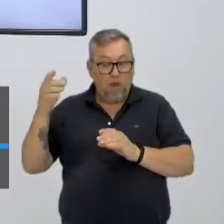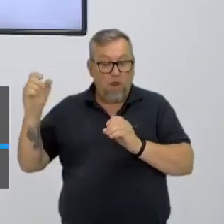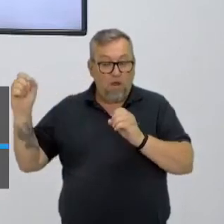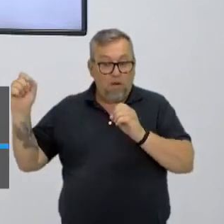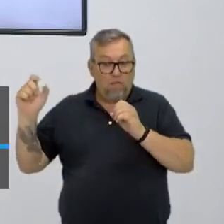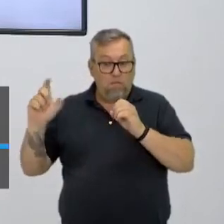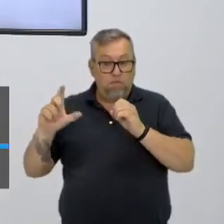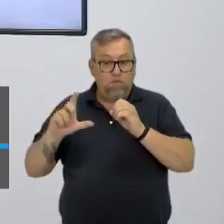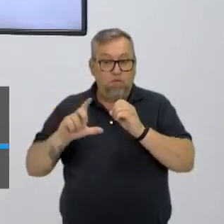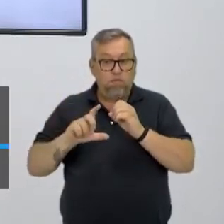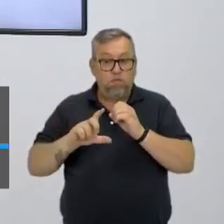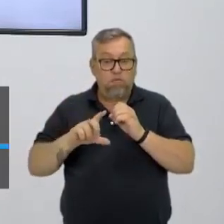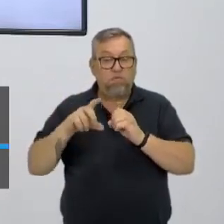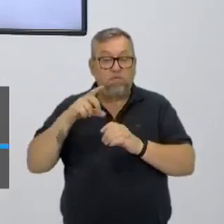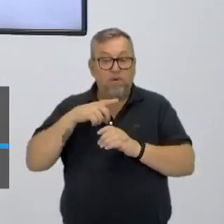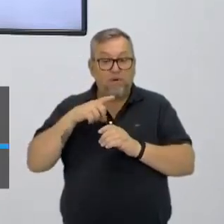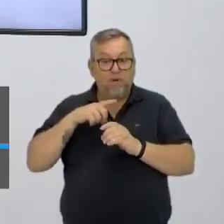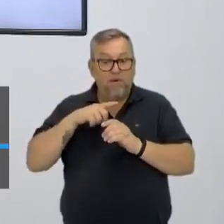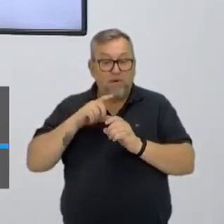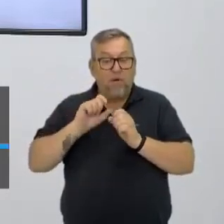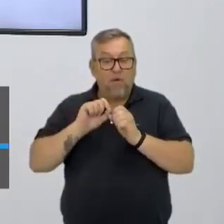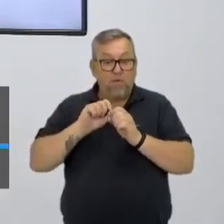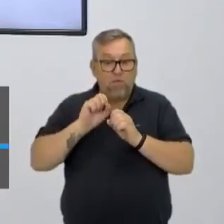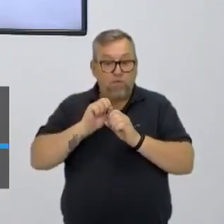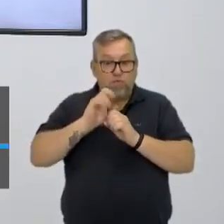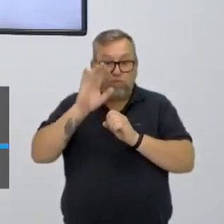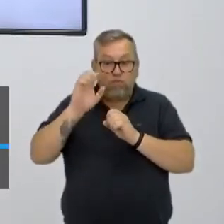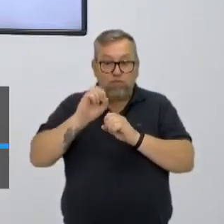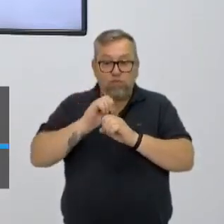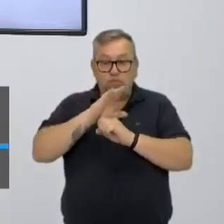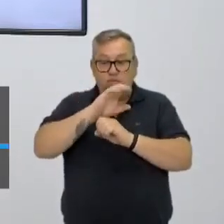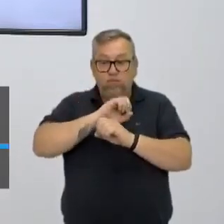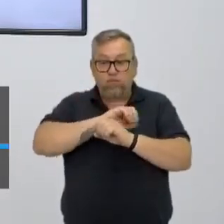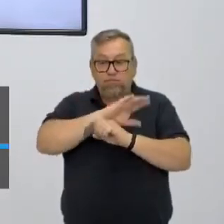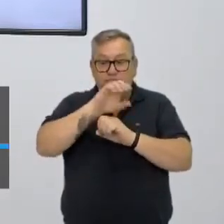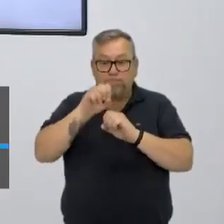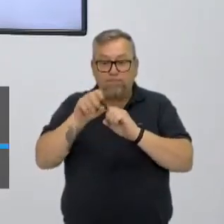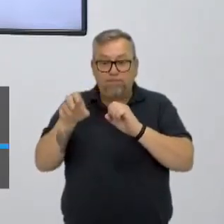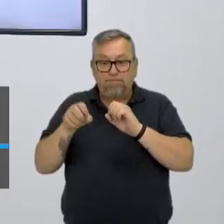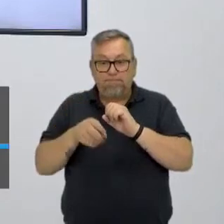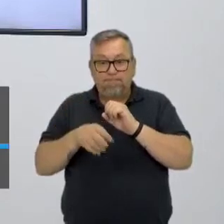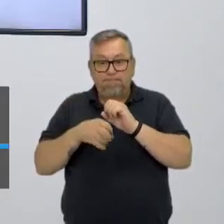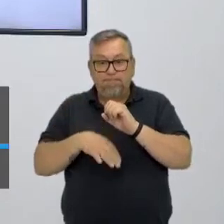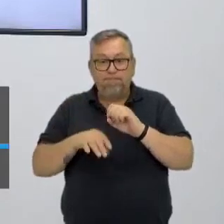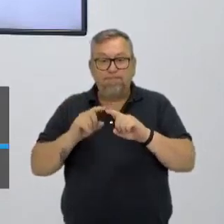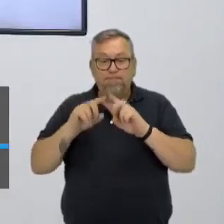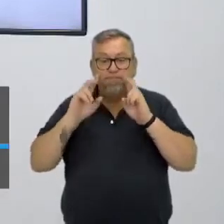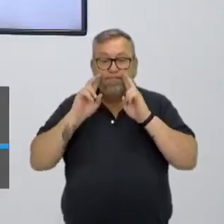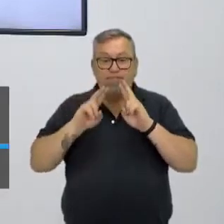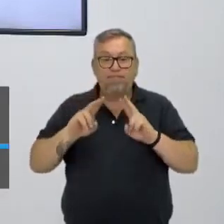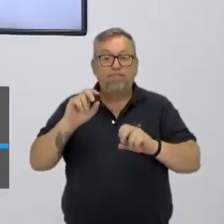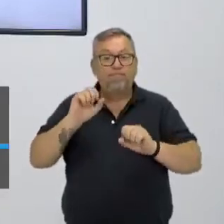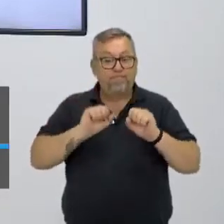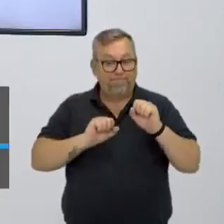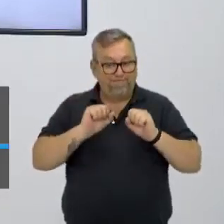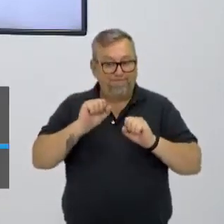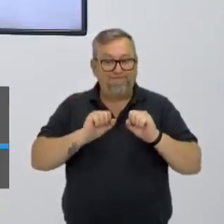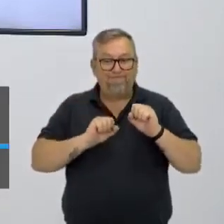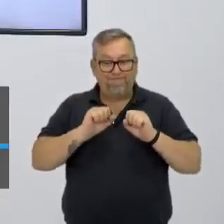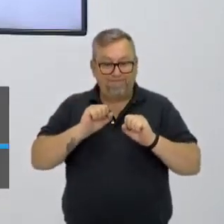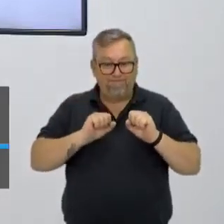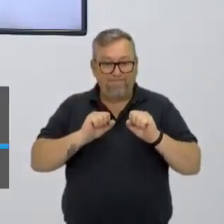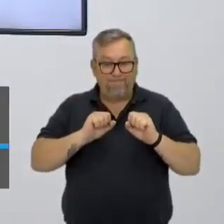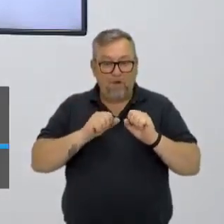que estão sendo emitidos, principalmente, ponto de vista industrial, né? Tirando o